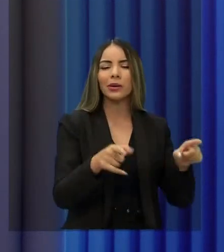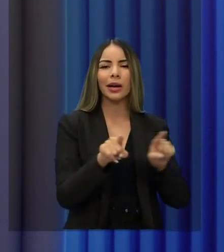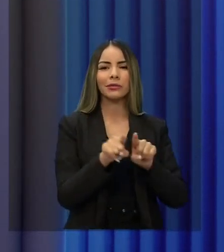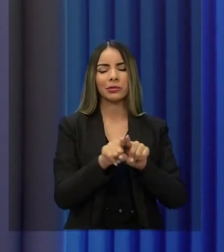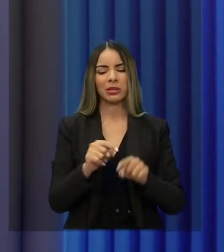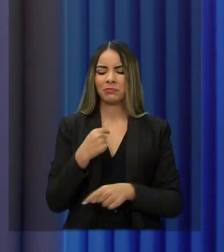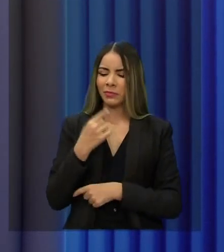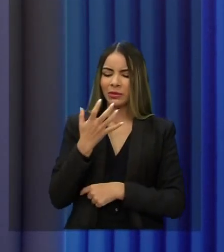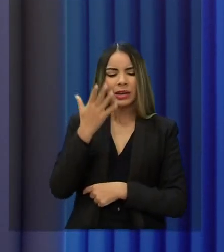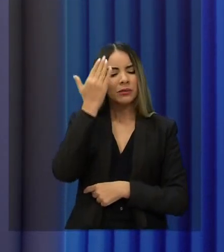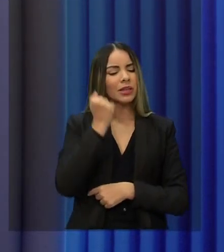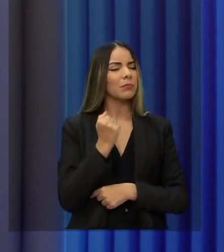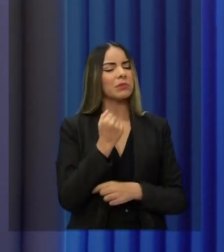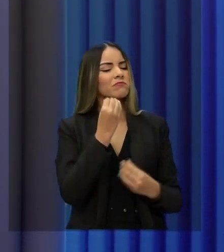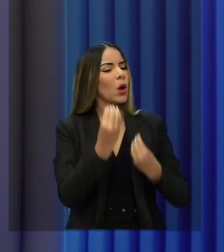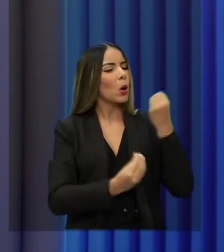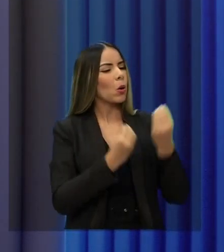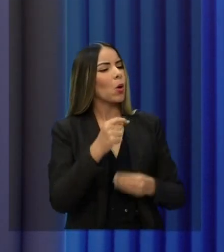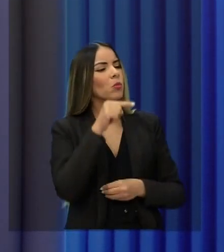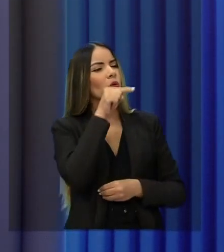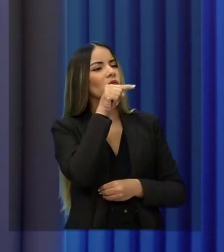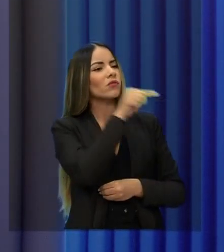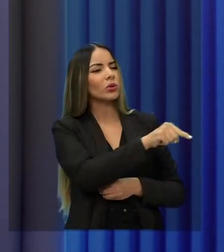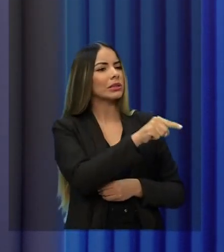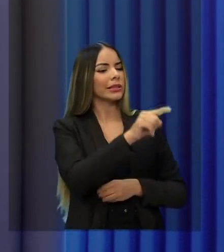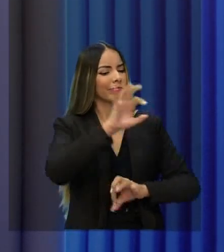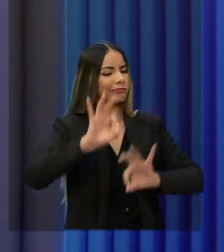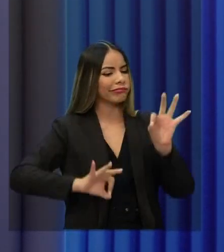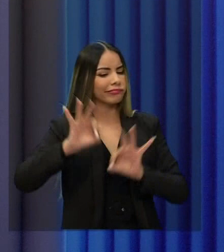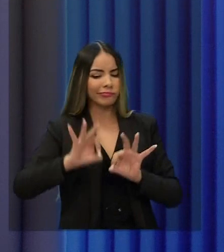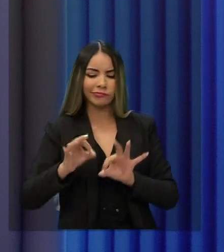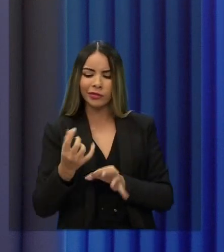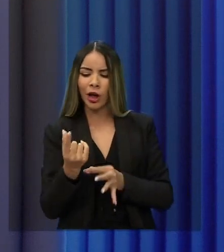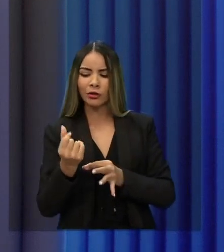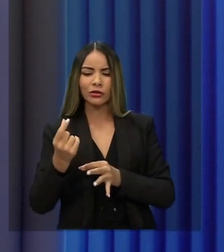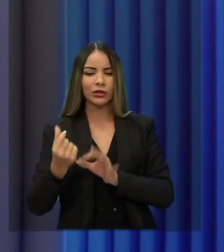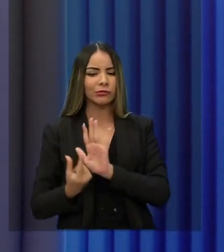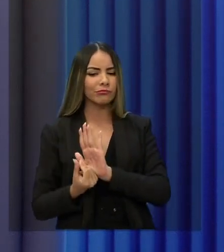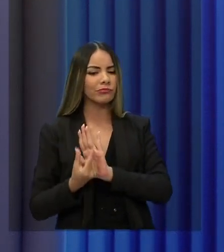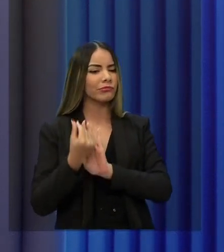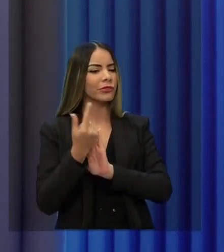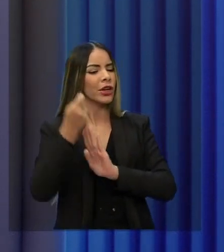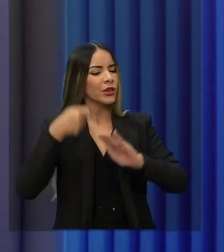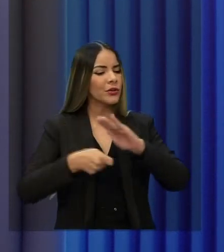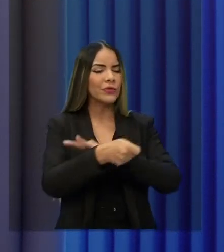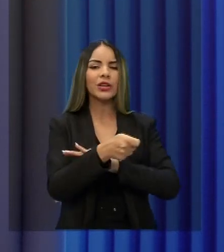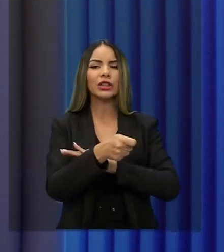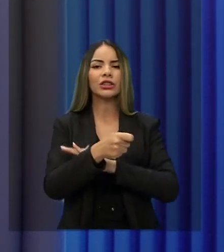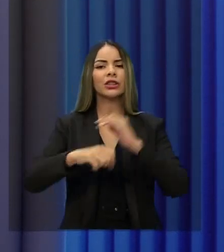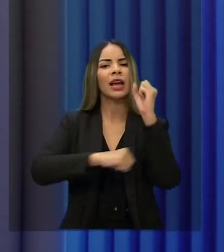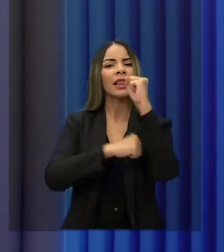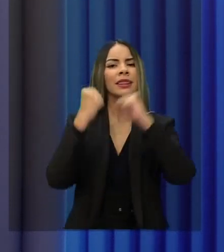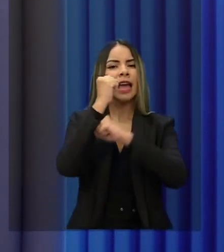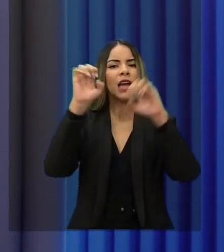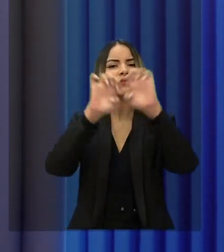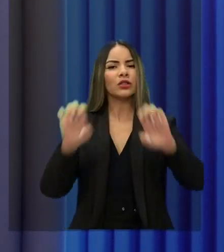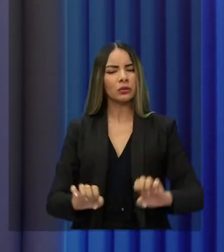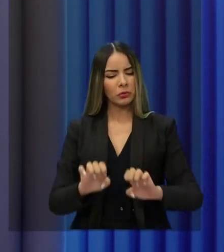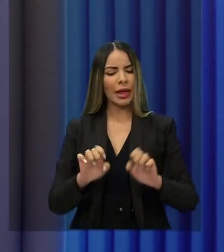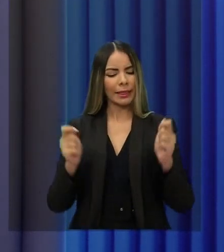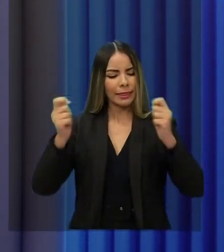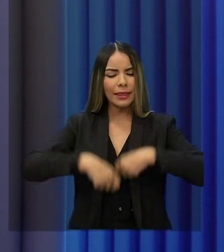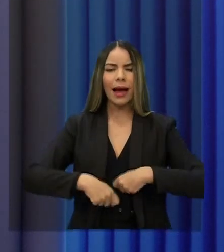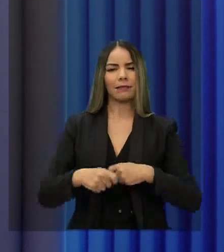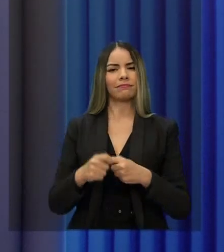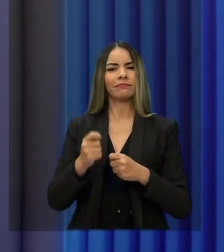Eu queria saber de que forma o senhor vai fazer a gestão desses recursos e de que forma o vai investir na infraestrutura que pode ser capaz de